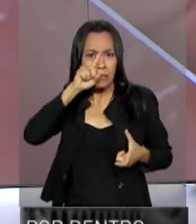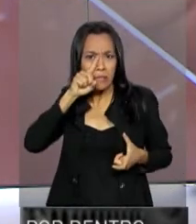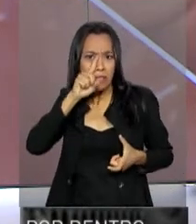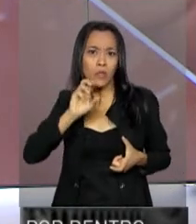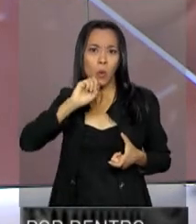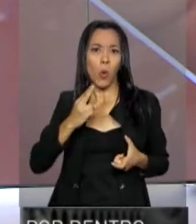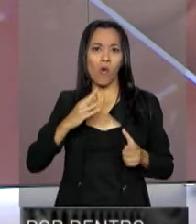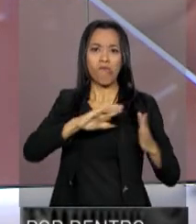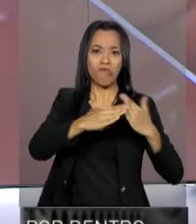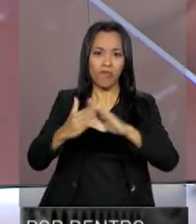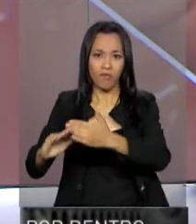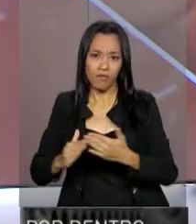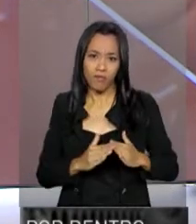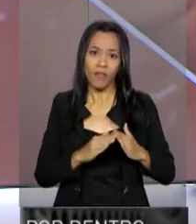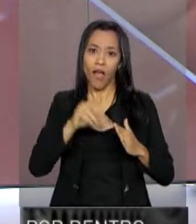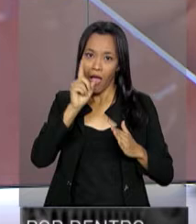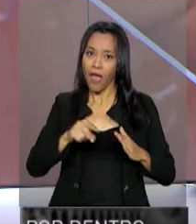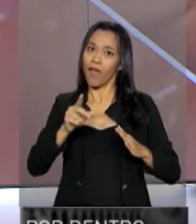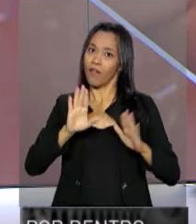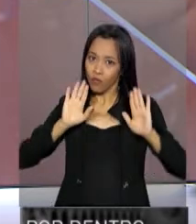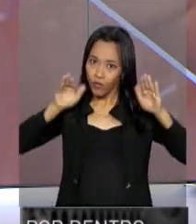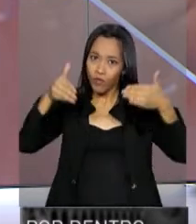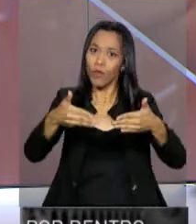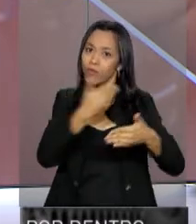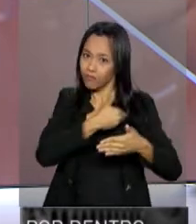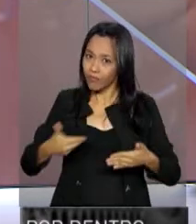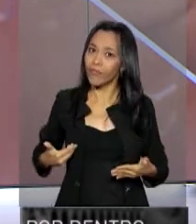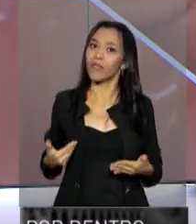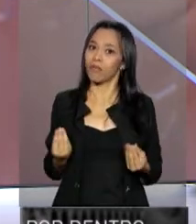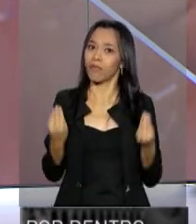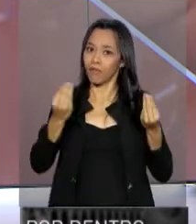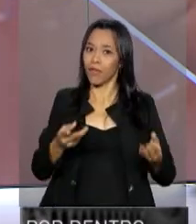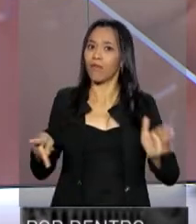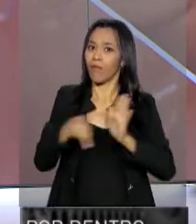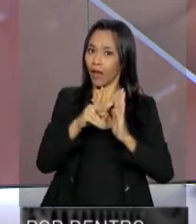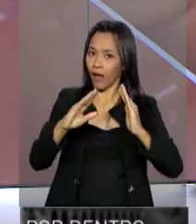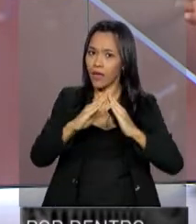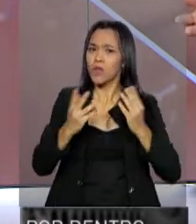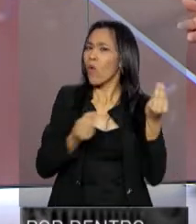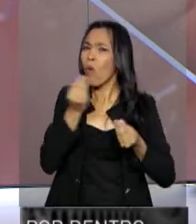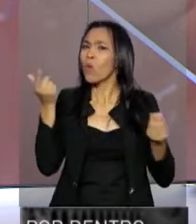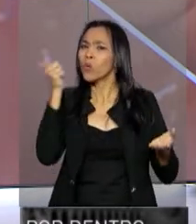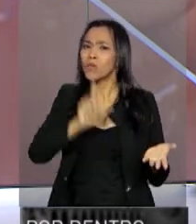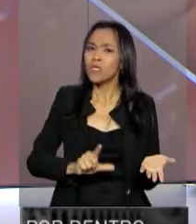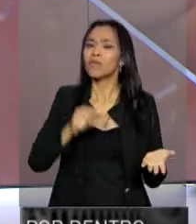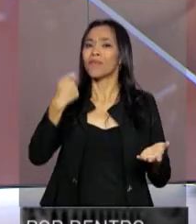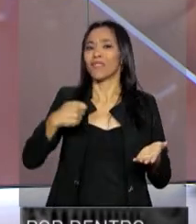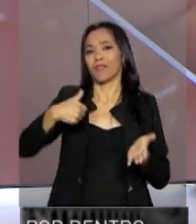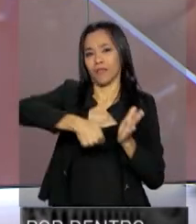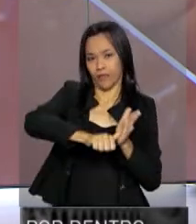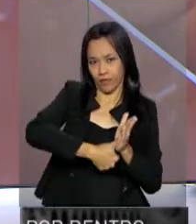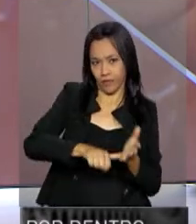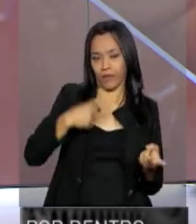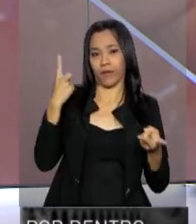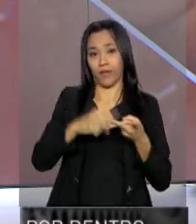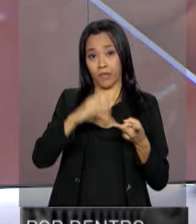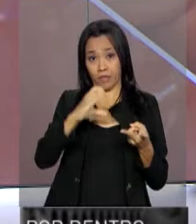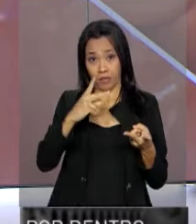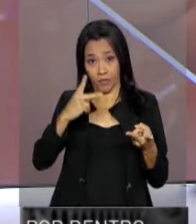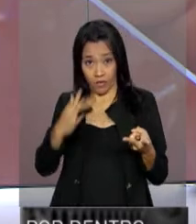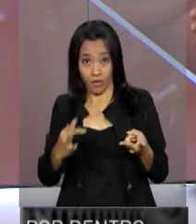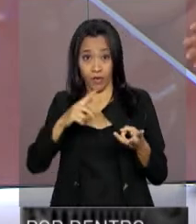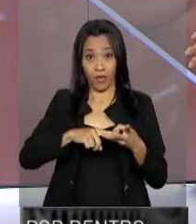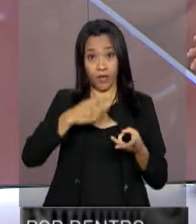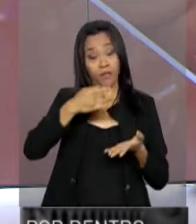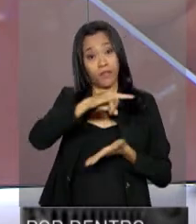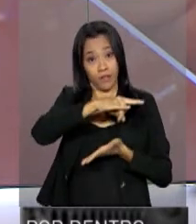comunidades precárias estão no foco do Minha Casa Minha Vida. Para ter acesso ao programa é preciso apresentar carteira de identidade, CPF,